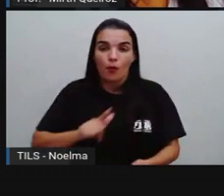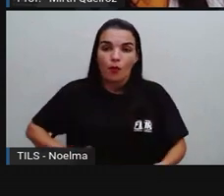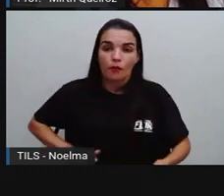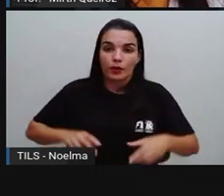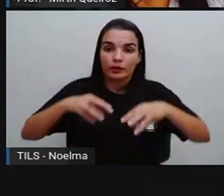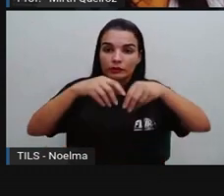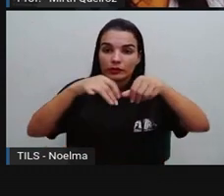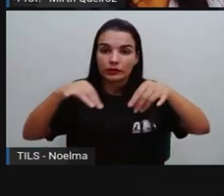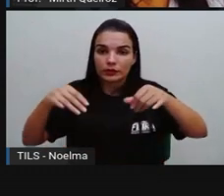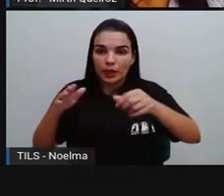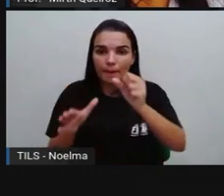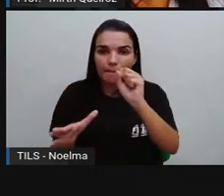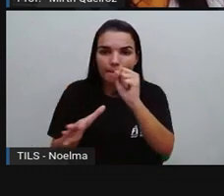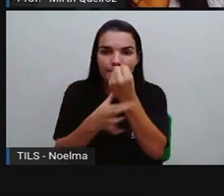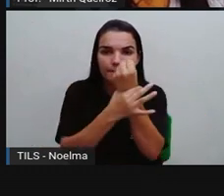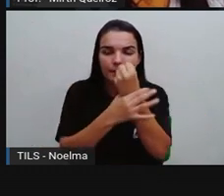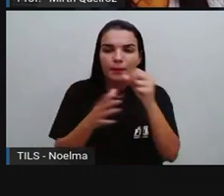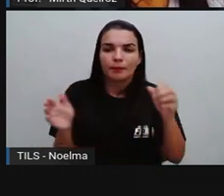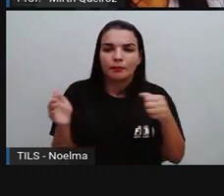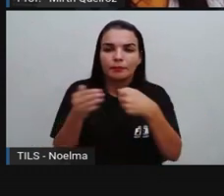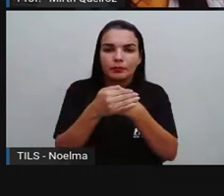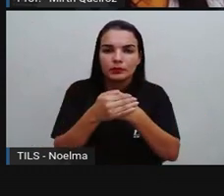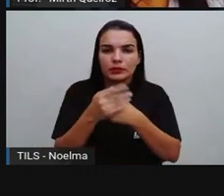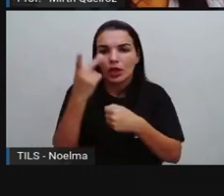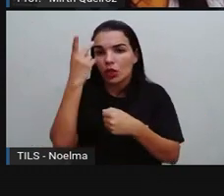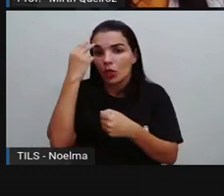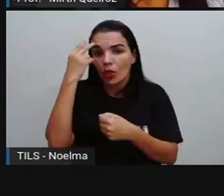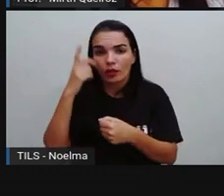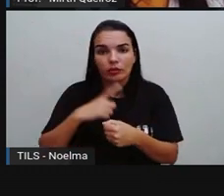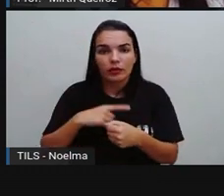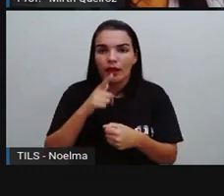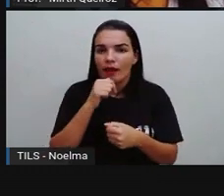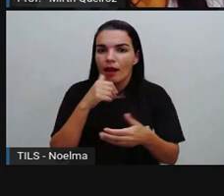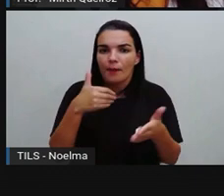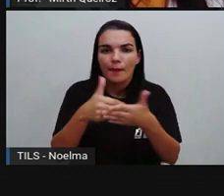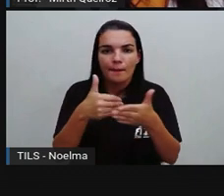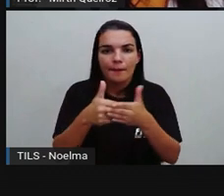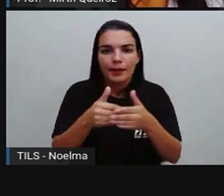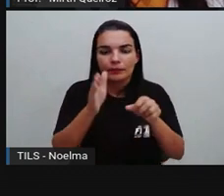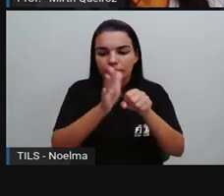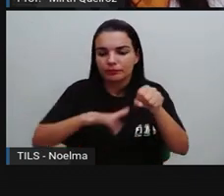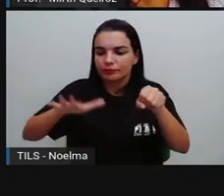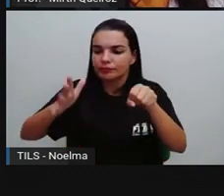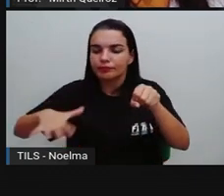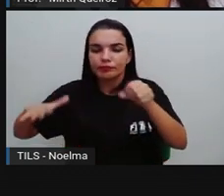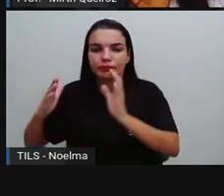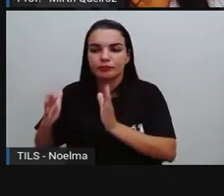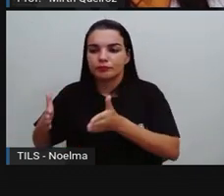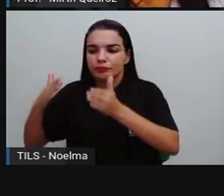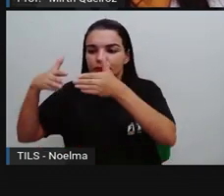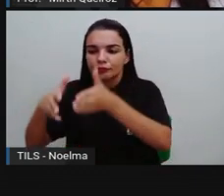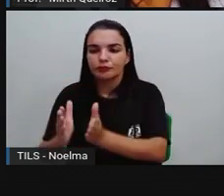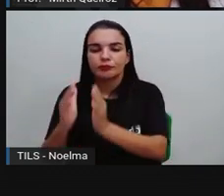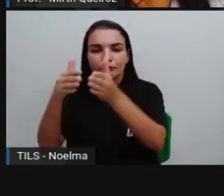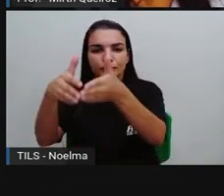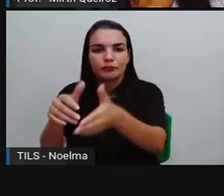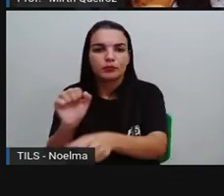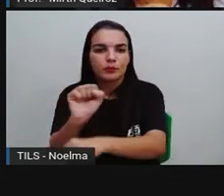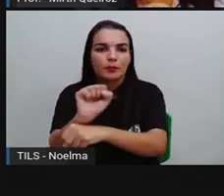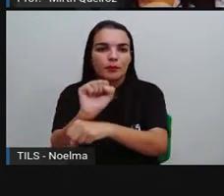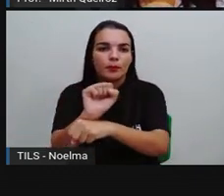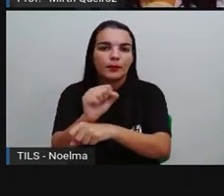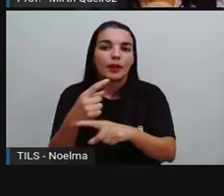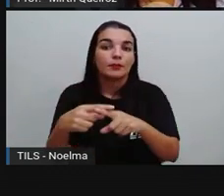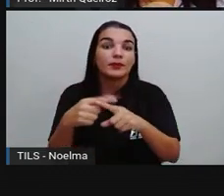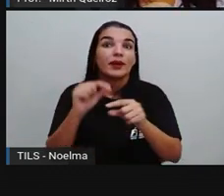terras. Proteção natural, fontes de água pura e proximidade de um porto. Por que a gente fala proteção natural? Porque